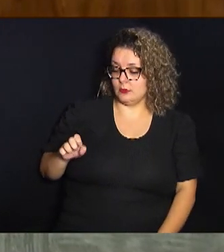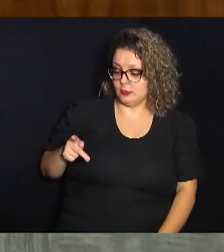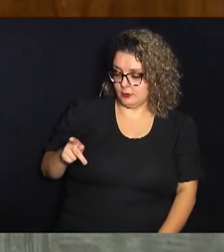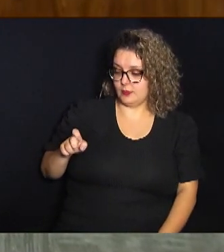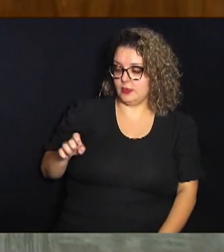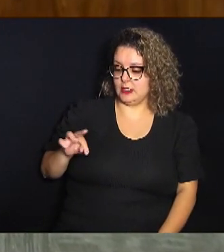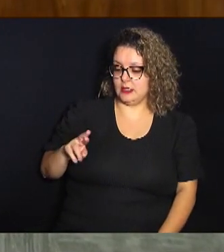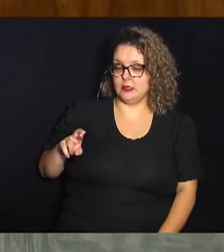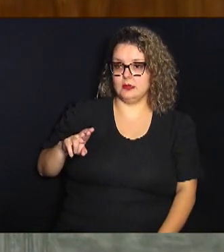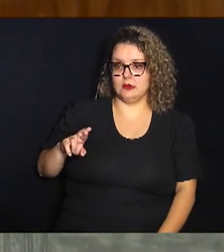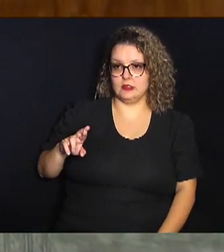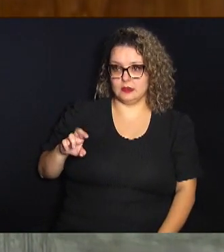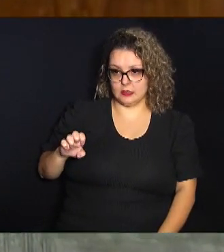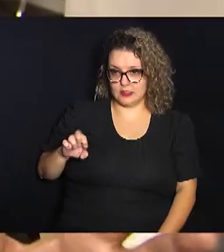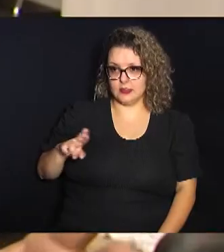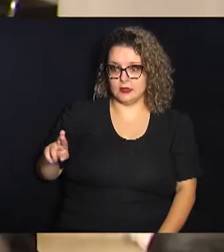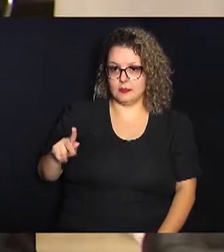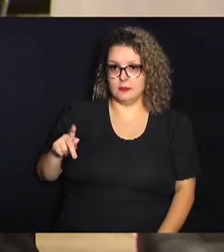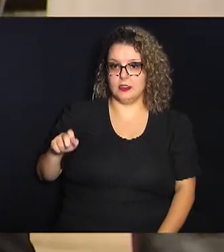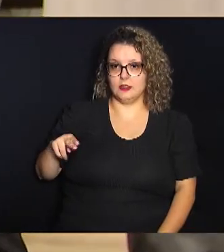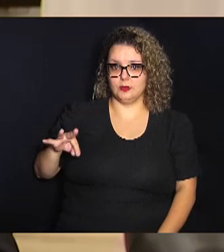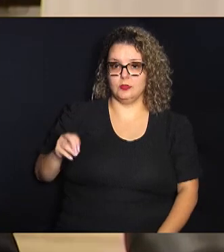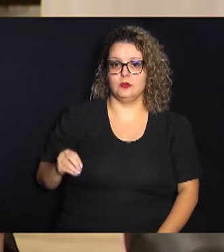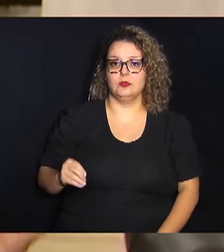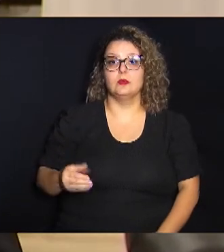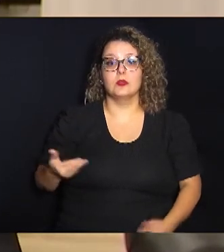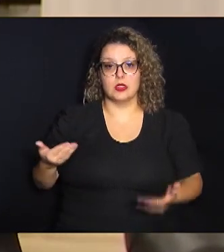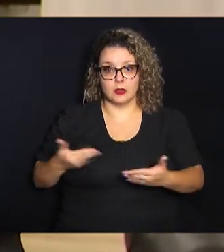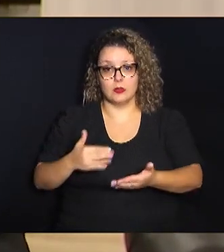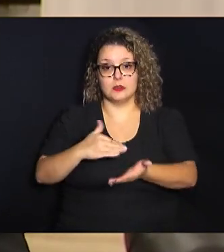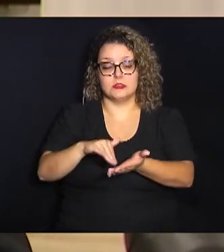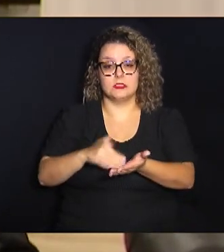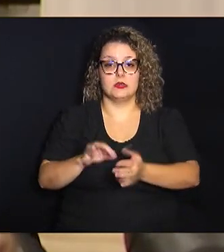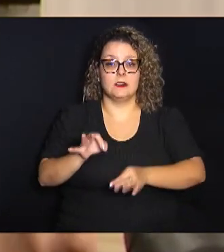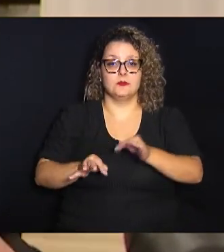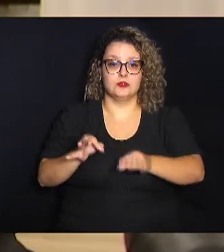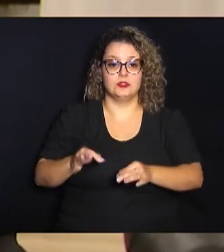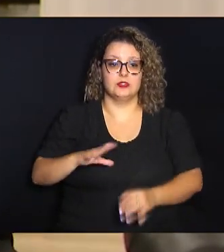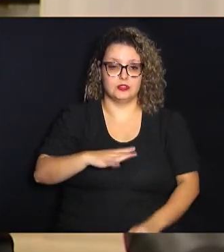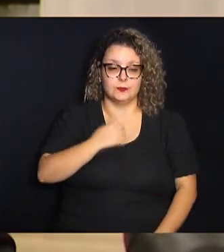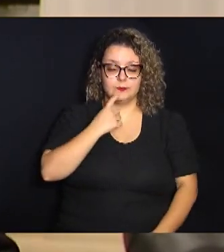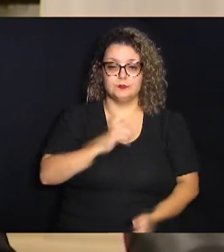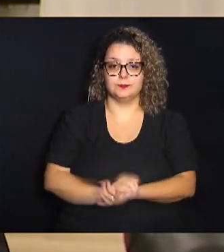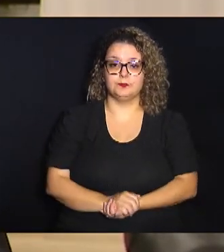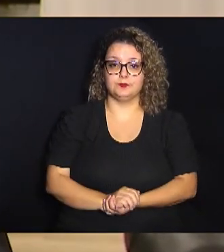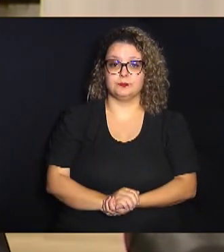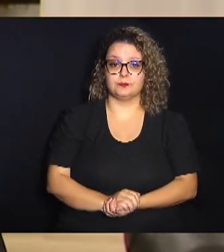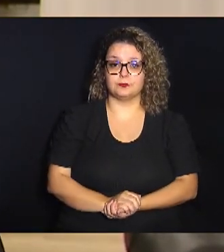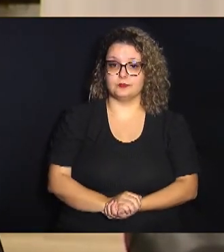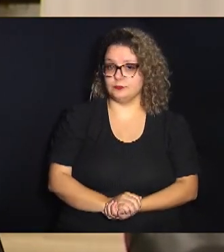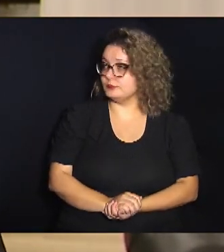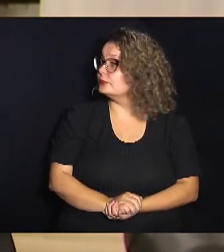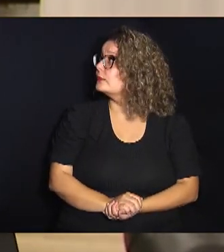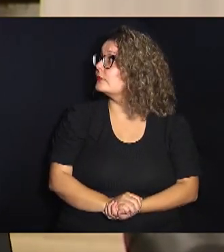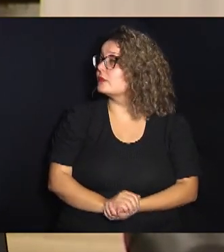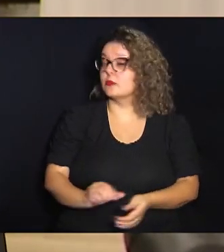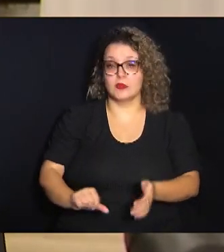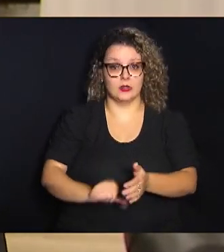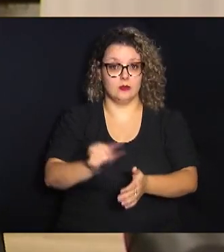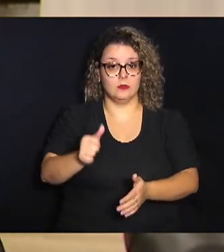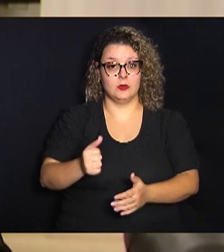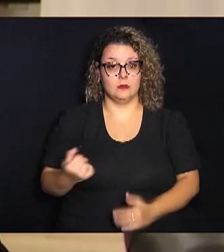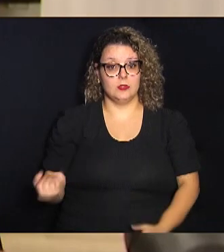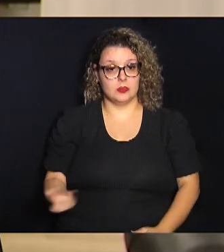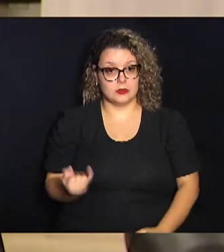secretário de Justiça de Campinas. Primeiro, uma forma de reconhecer o papel que ele desempenhou como vereador, né, esse